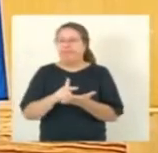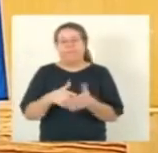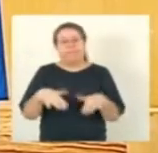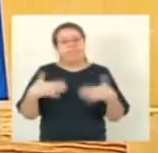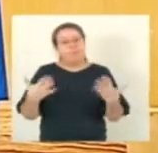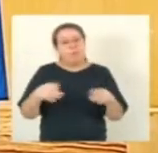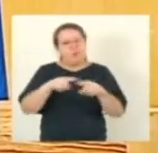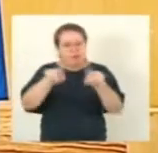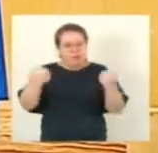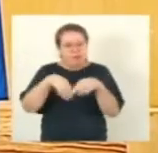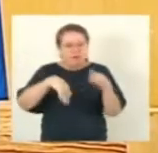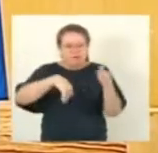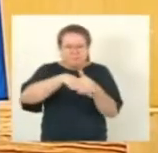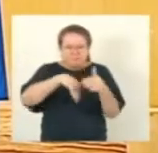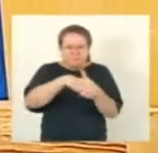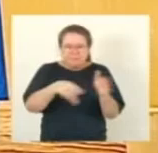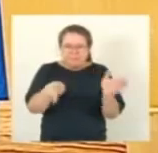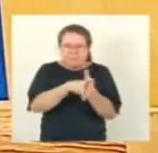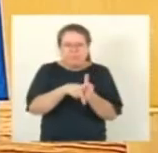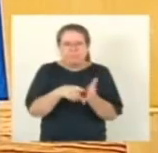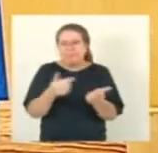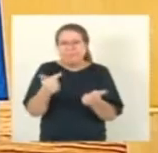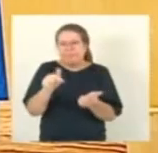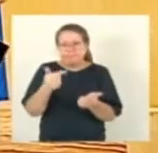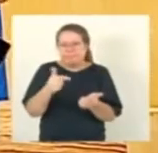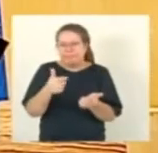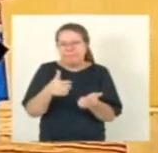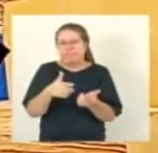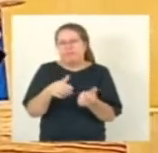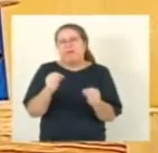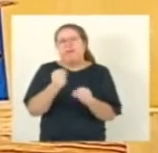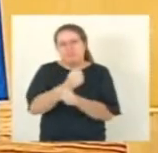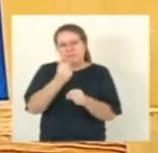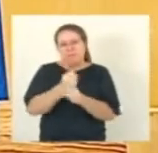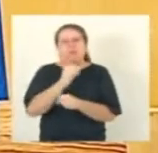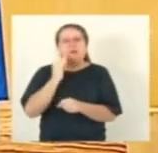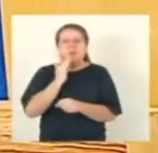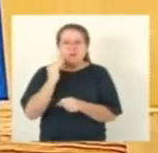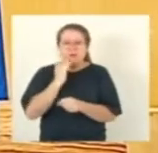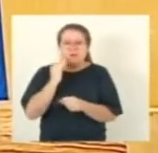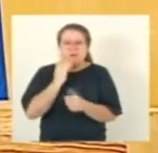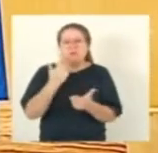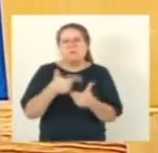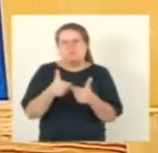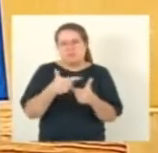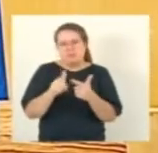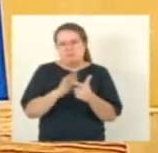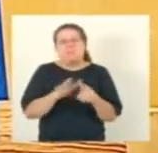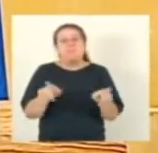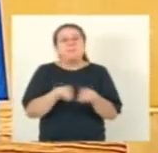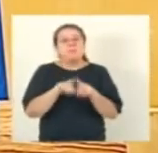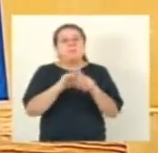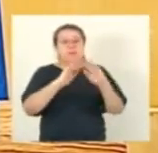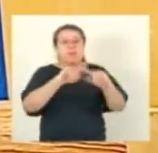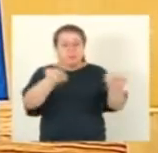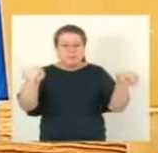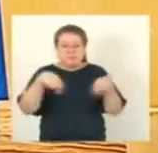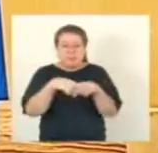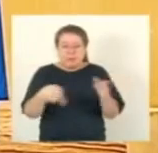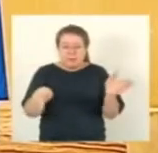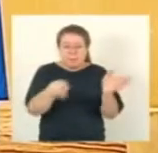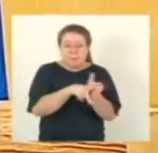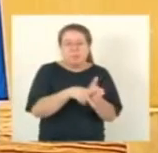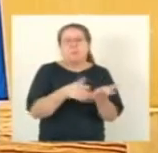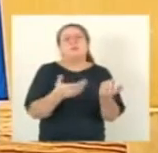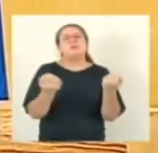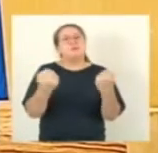inutilizada, porque as salas de aula, as salas provisórias que foram construídas ali não estão sendo mais usadas, mas